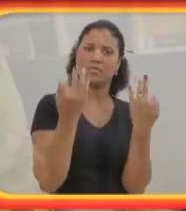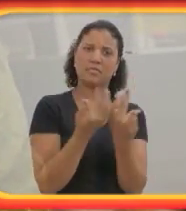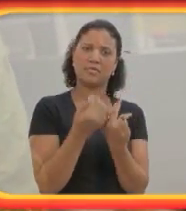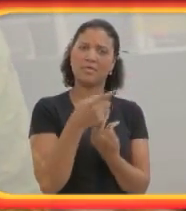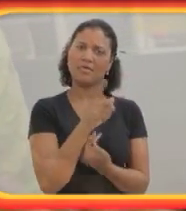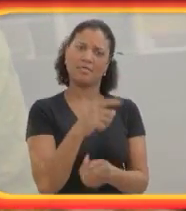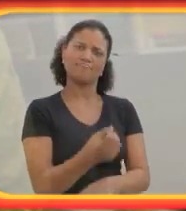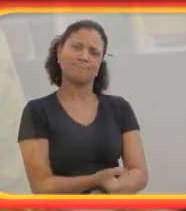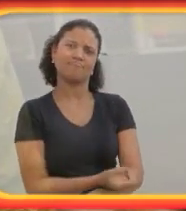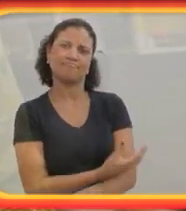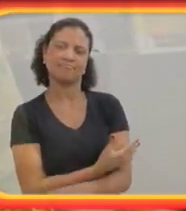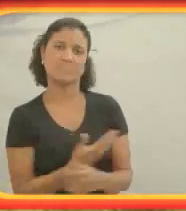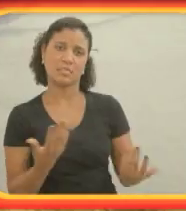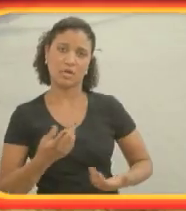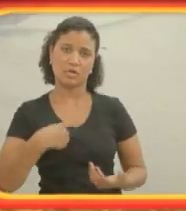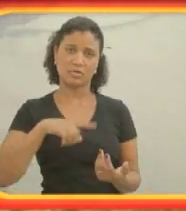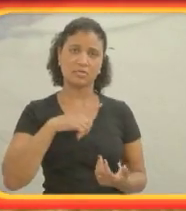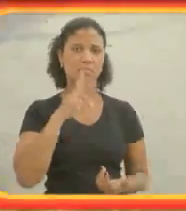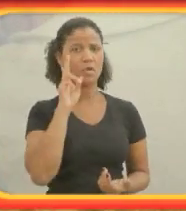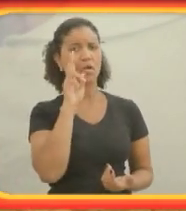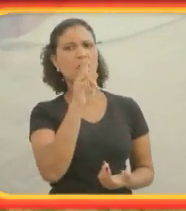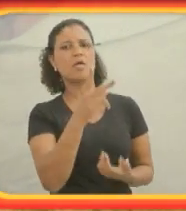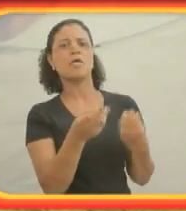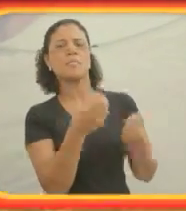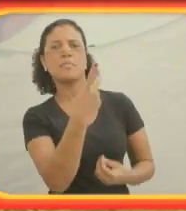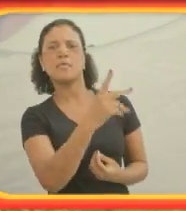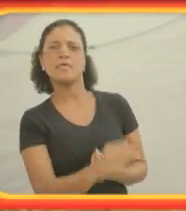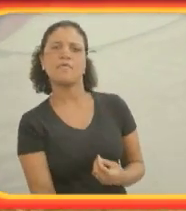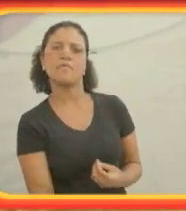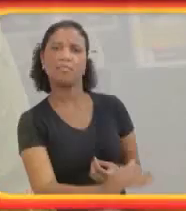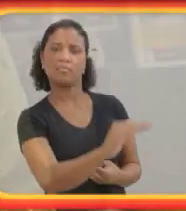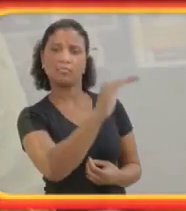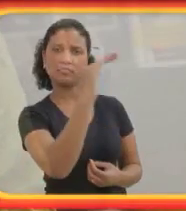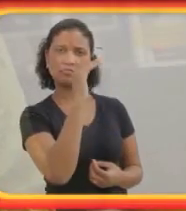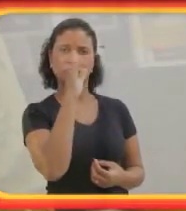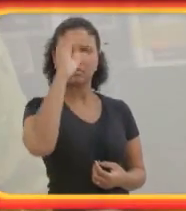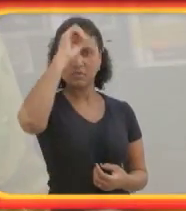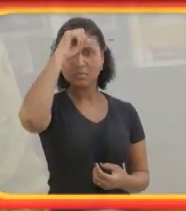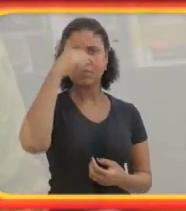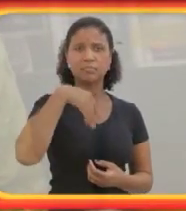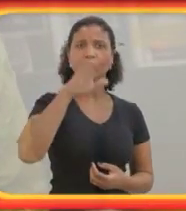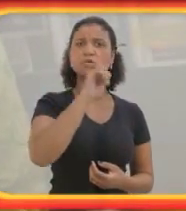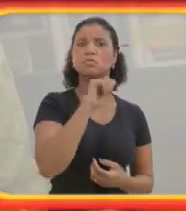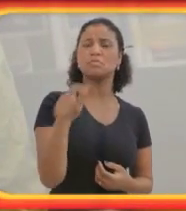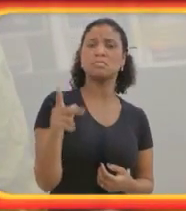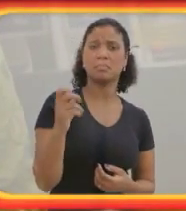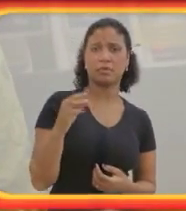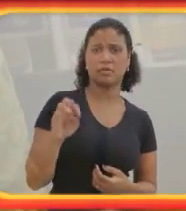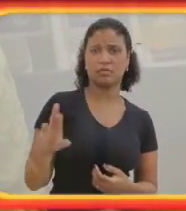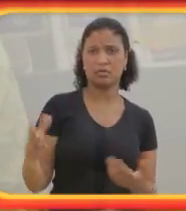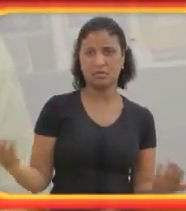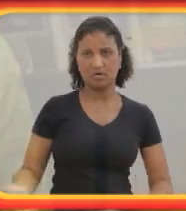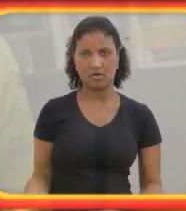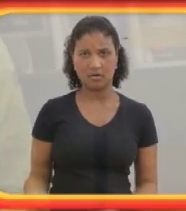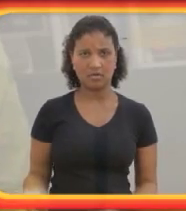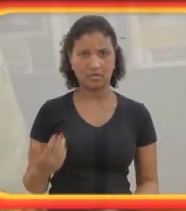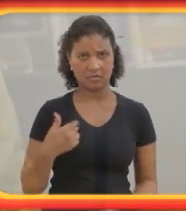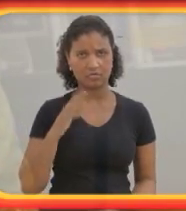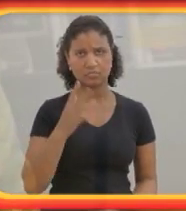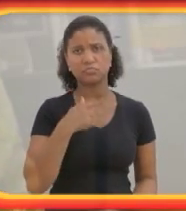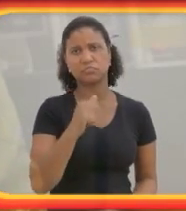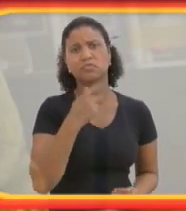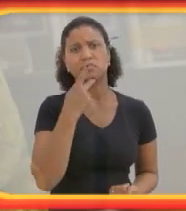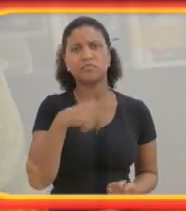sobre como o amor se desenvolveu, sobre como ele formou uma família. Isso é emocionante. Agora, nós temos um olhar sobre a